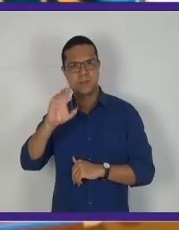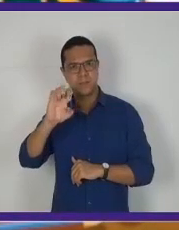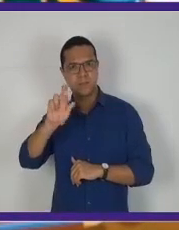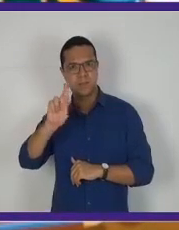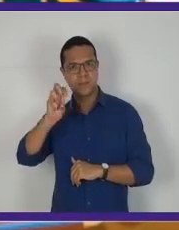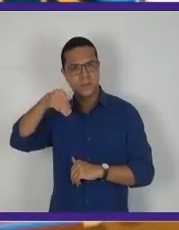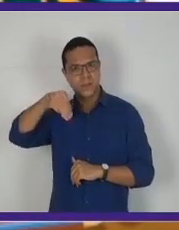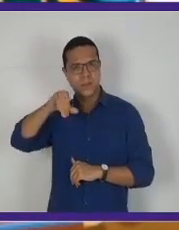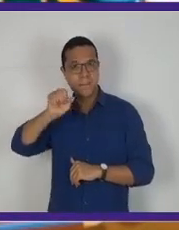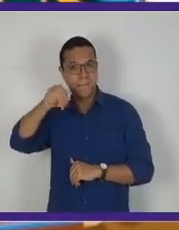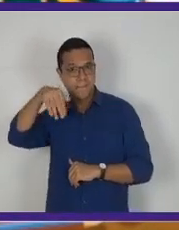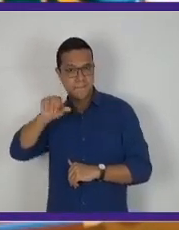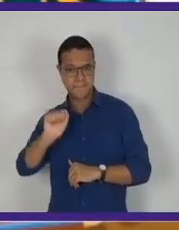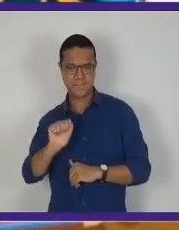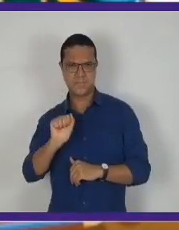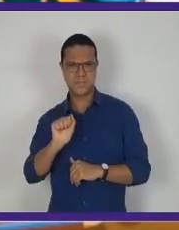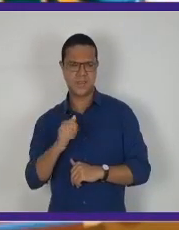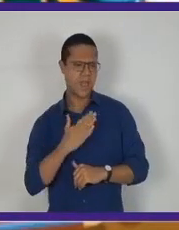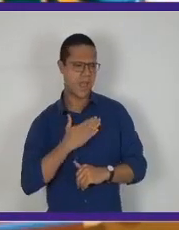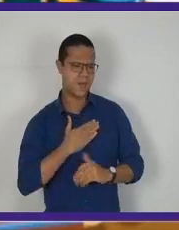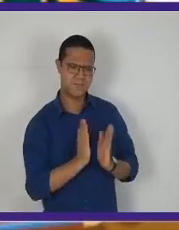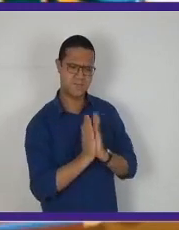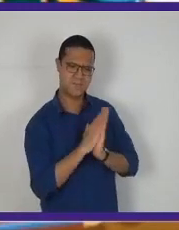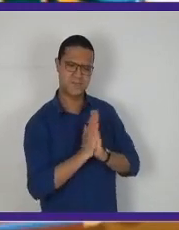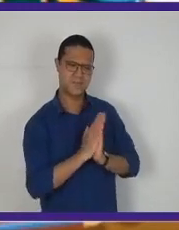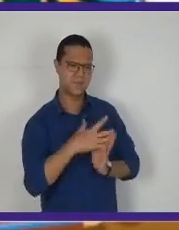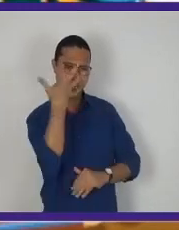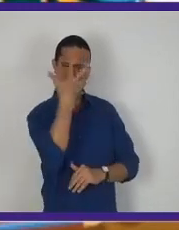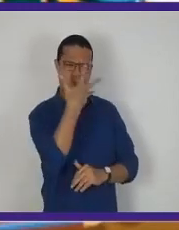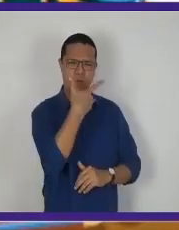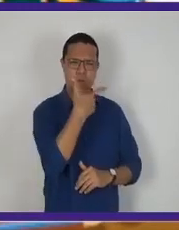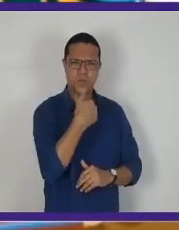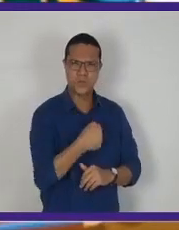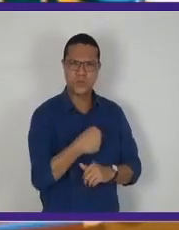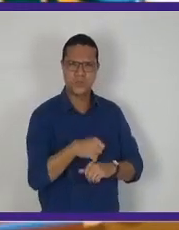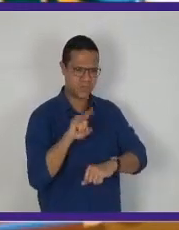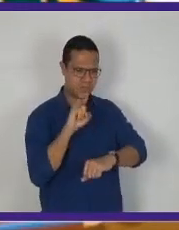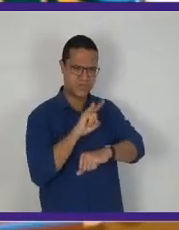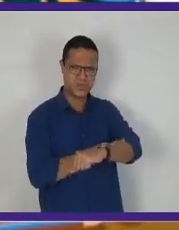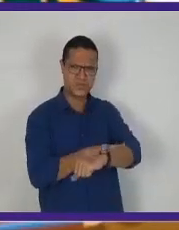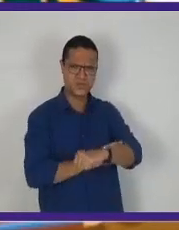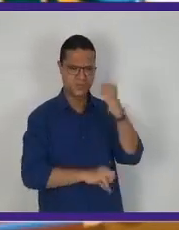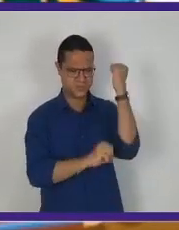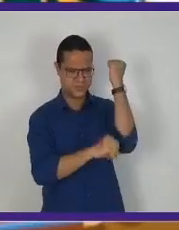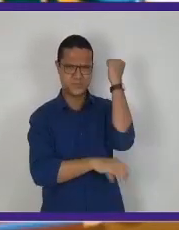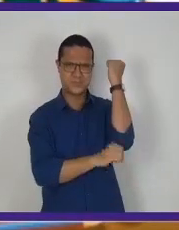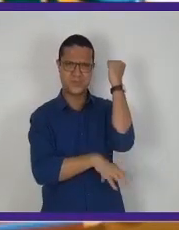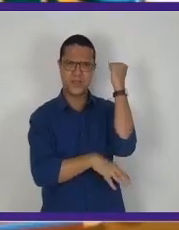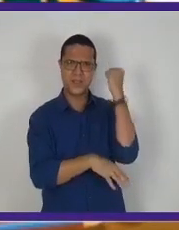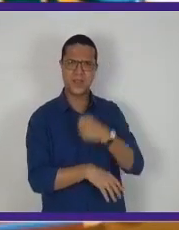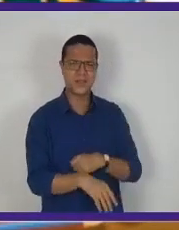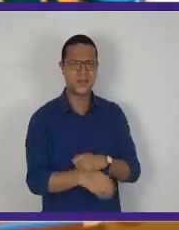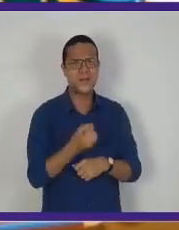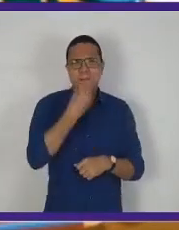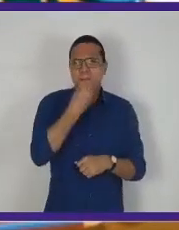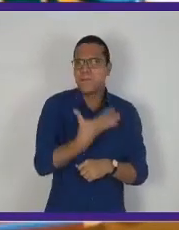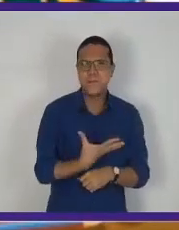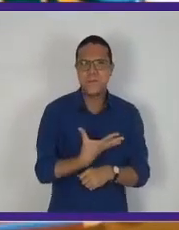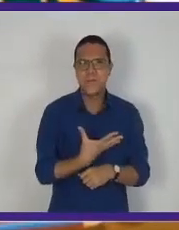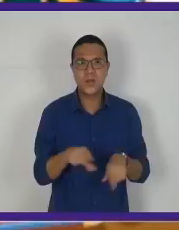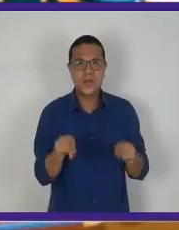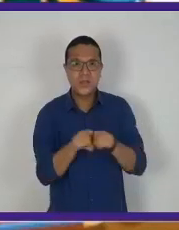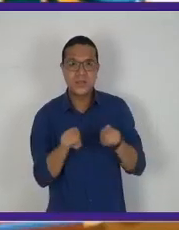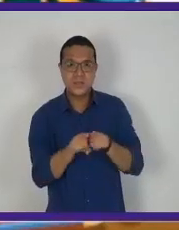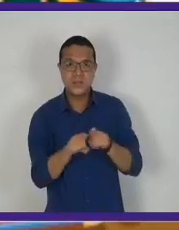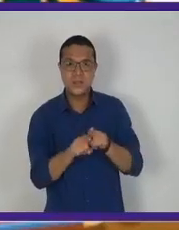minha boneca. A Guilhermina é uma boneca muito bonita, que faz xixi, cocô. Ela é muito